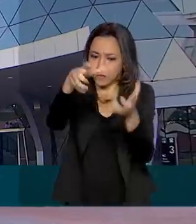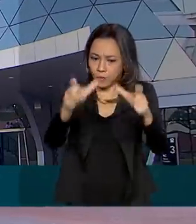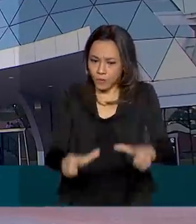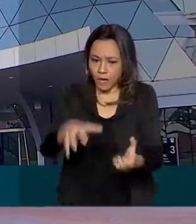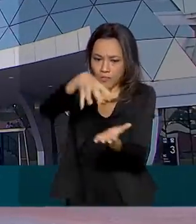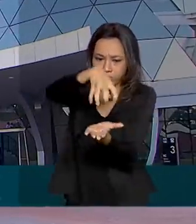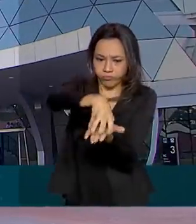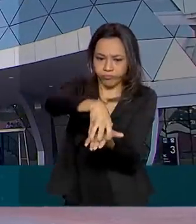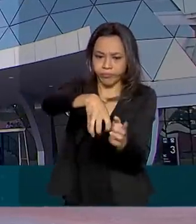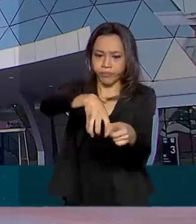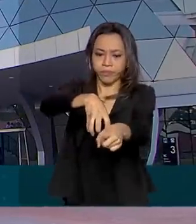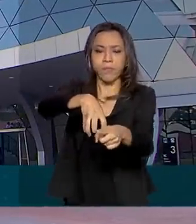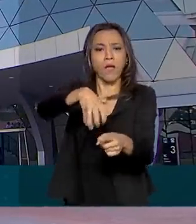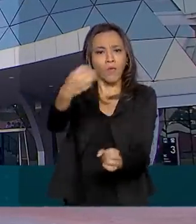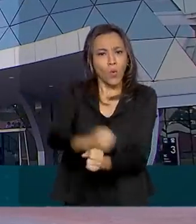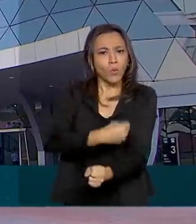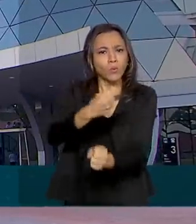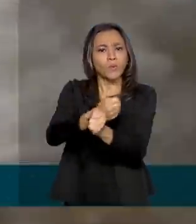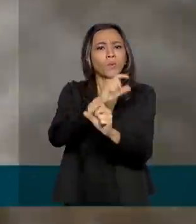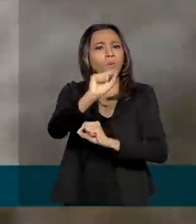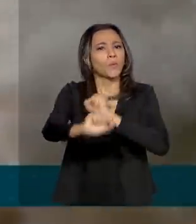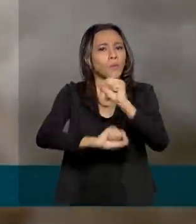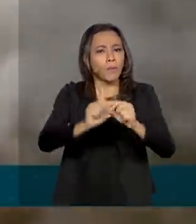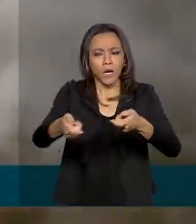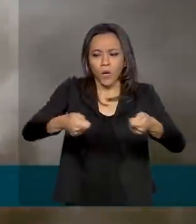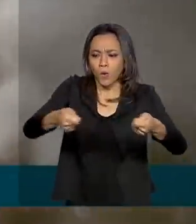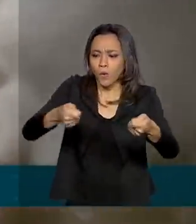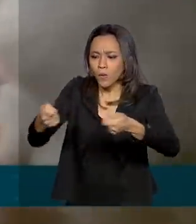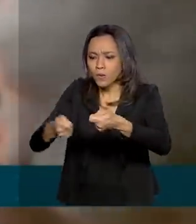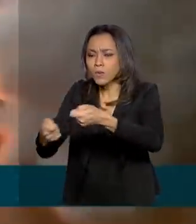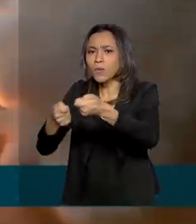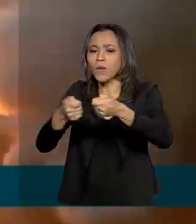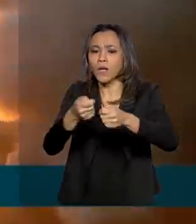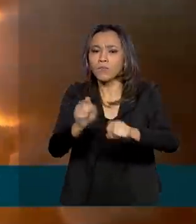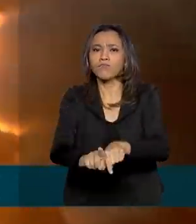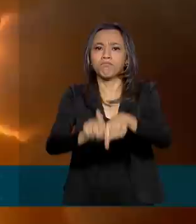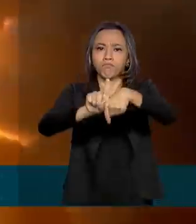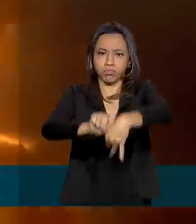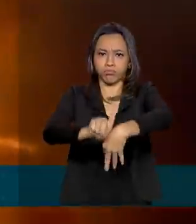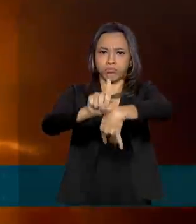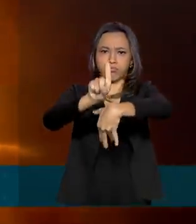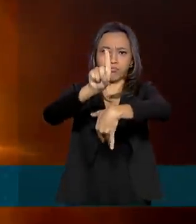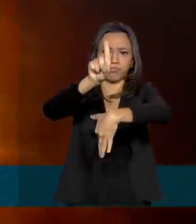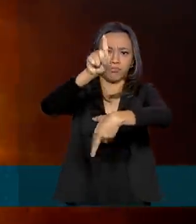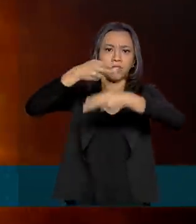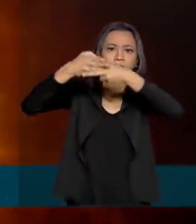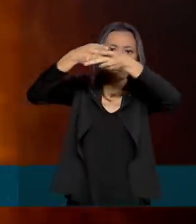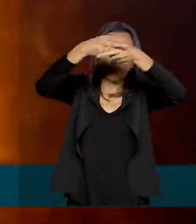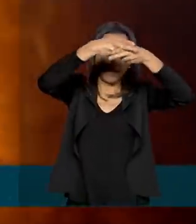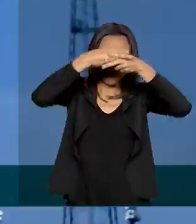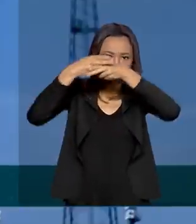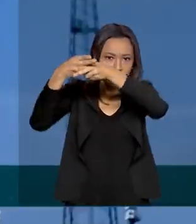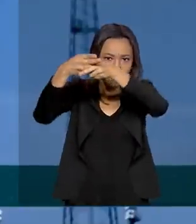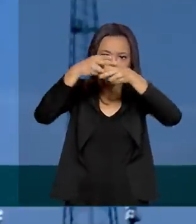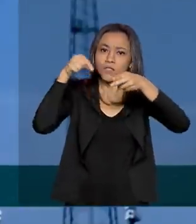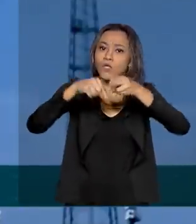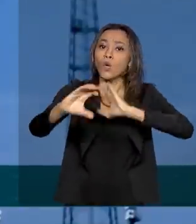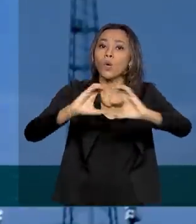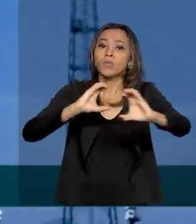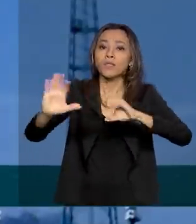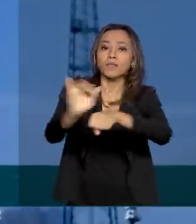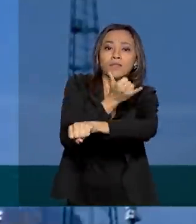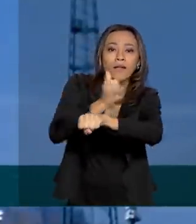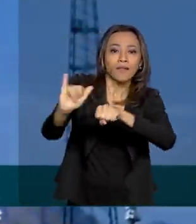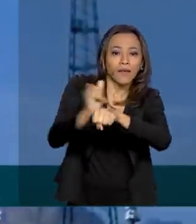Espaciais foi construído para gerenciar as atividades de controle do satélite geoestacionário de defesa e comunicações estratégicas,